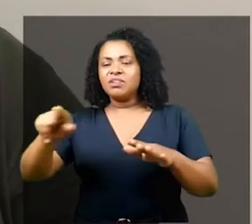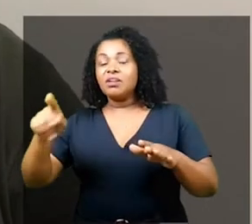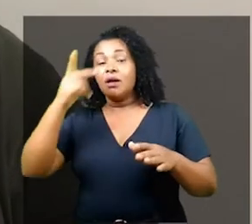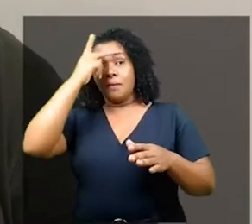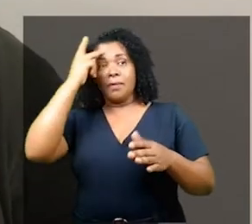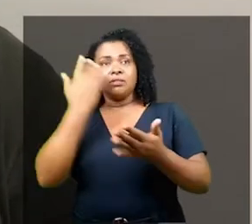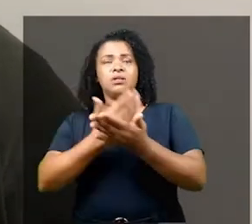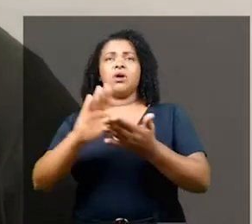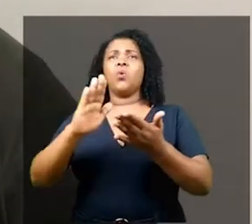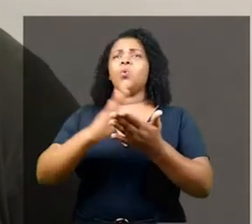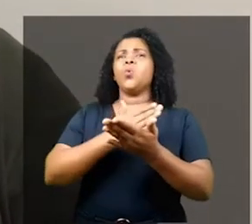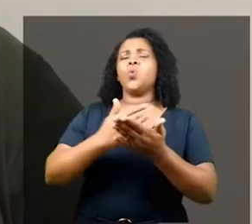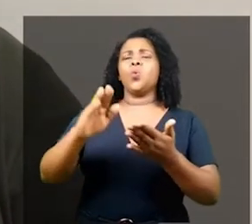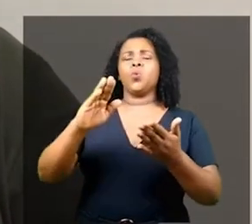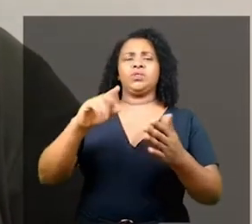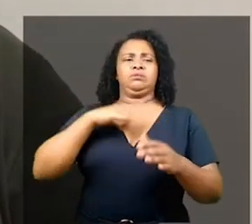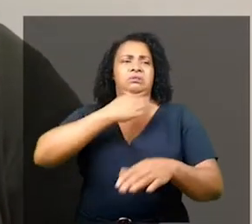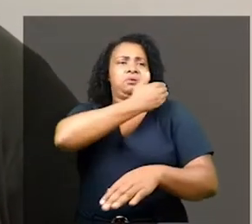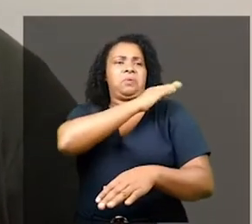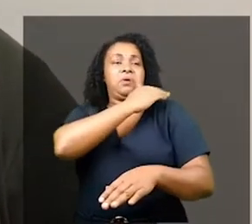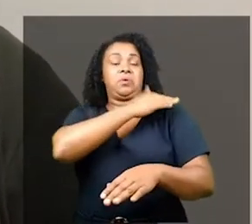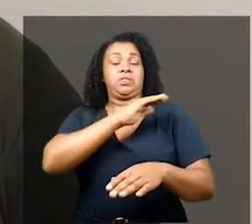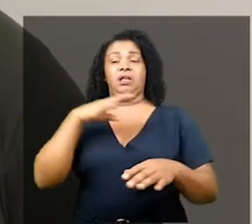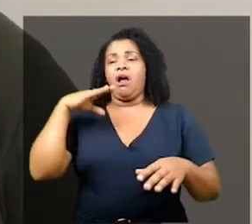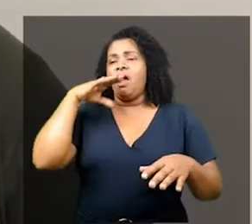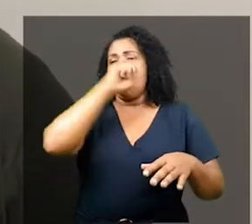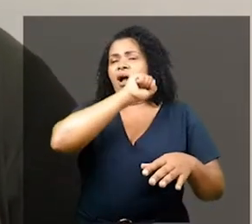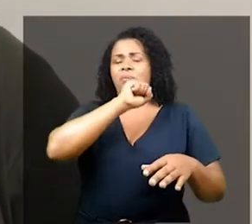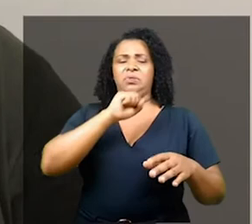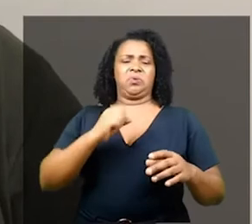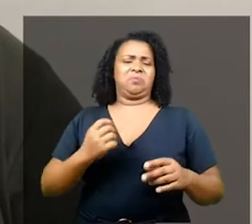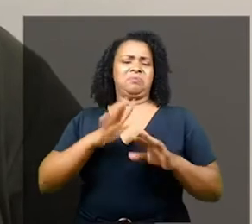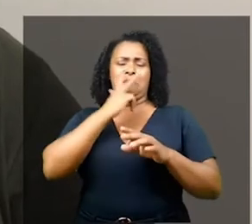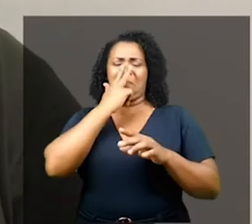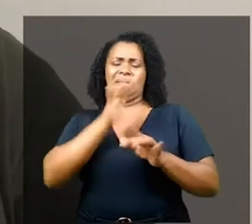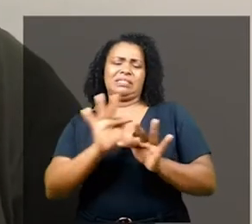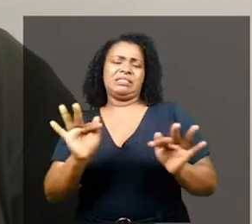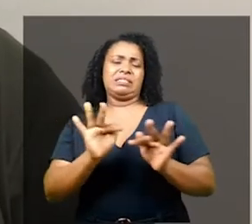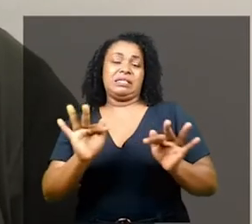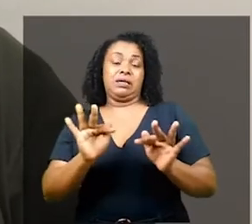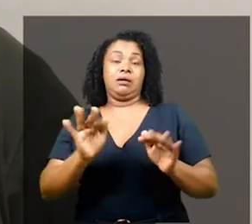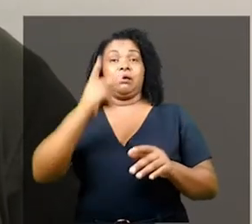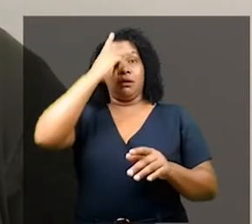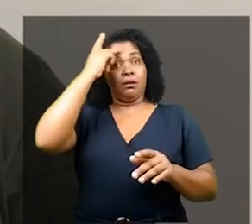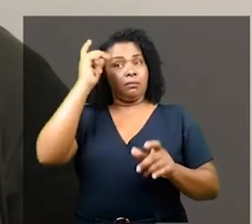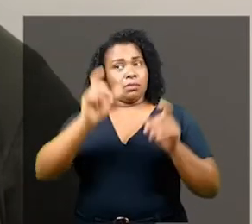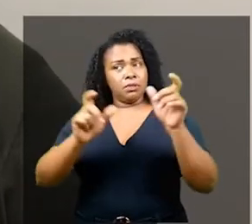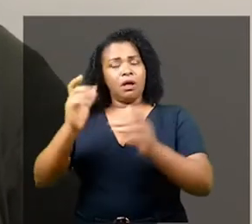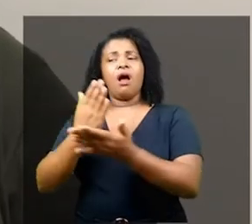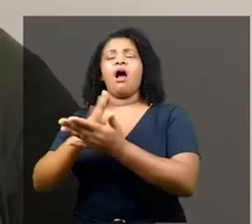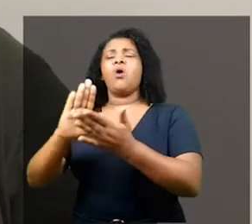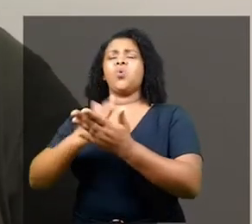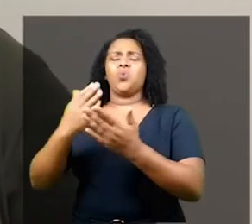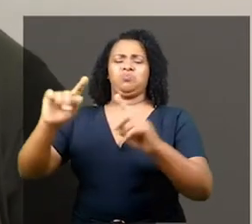uma forma mais rápida, rara, esporádica. Algumas outras pessoas verão isso muito